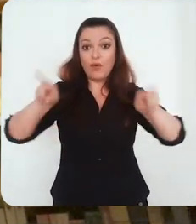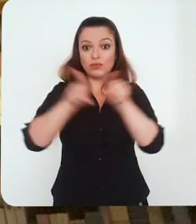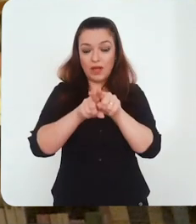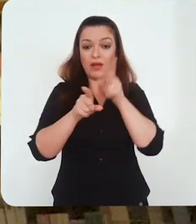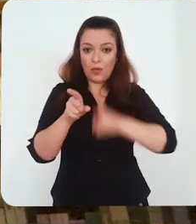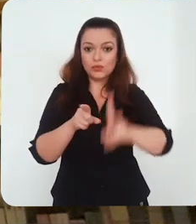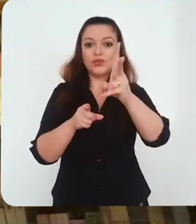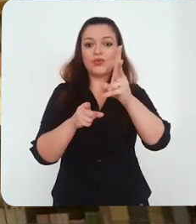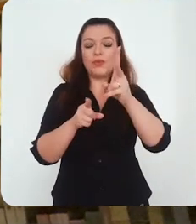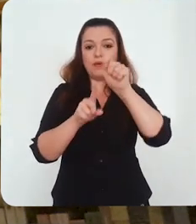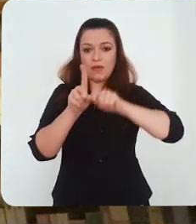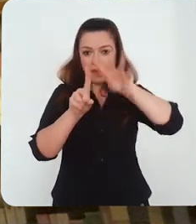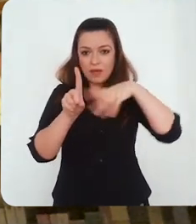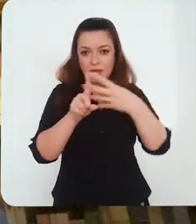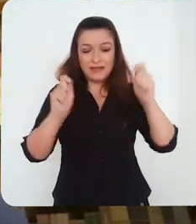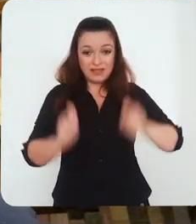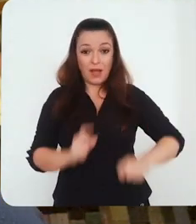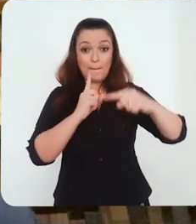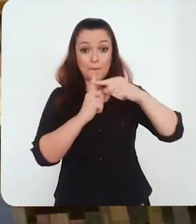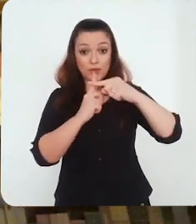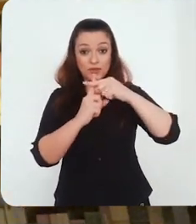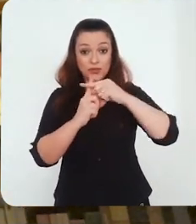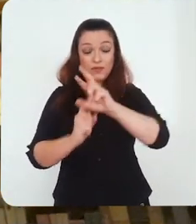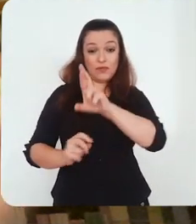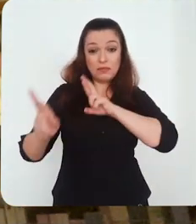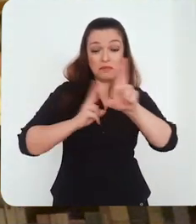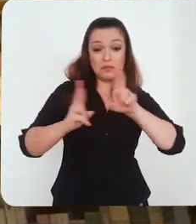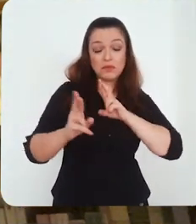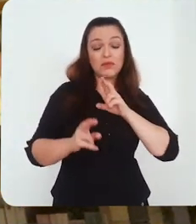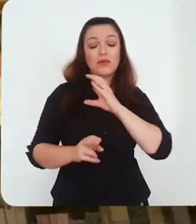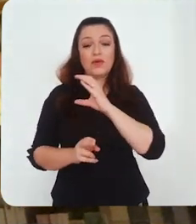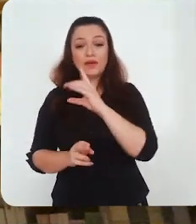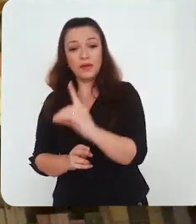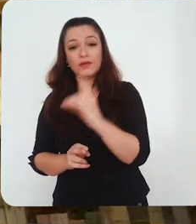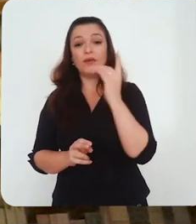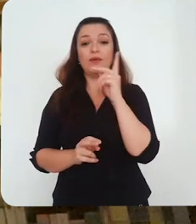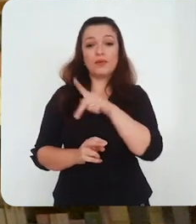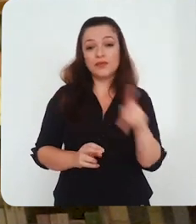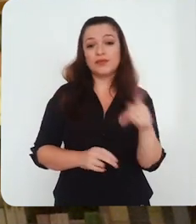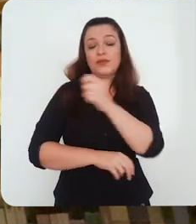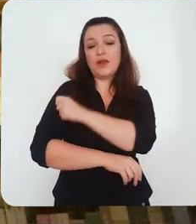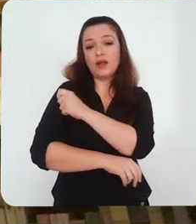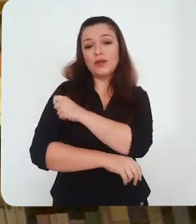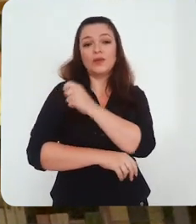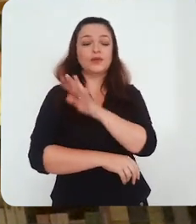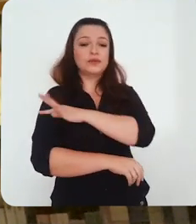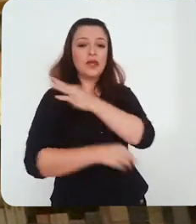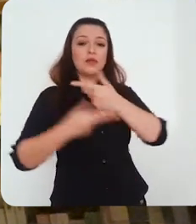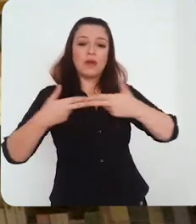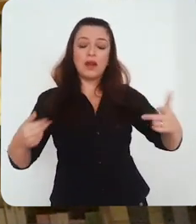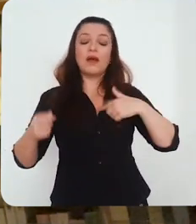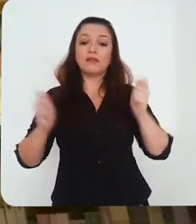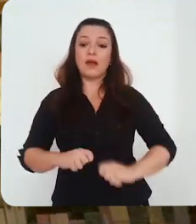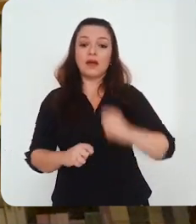retorno positivo, especialmente, penso eu, dos discentes, dos coordenadores de curso, dos coordenadores de programas de pós-graduação,